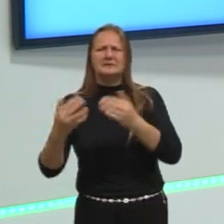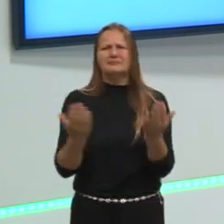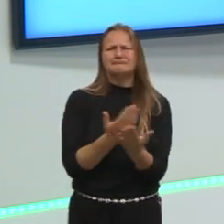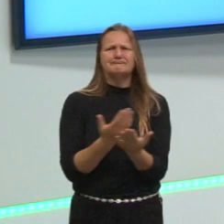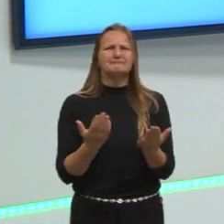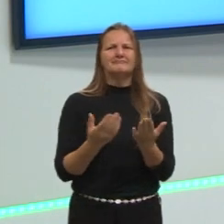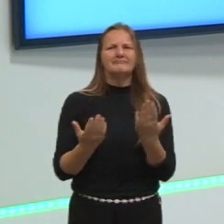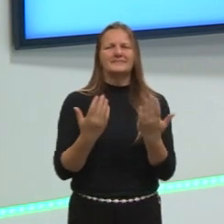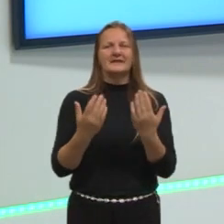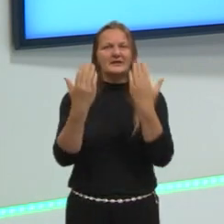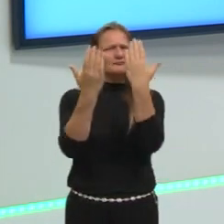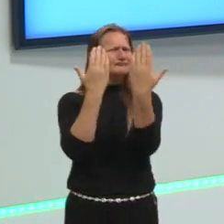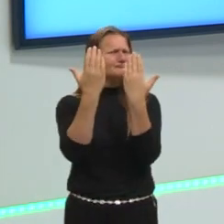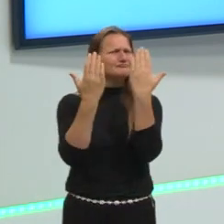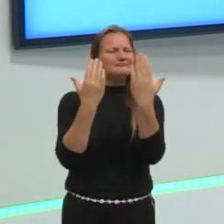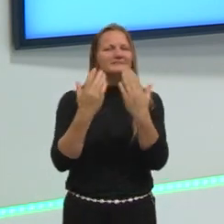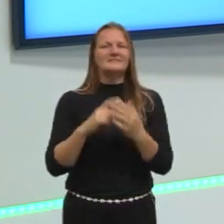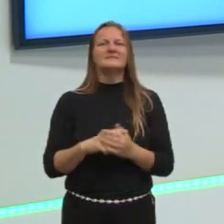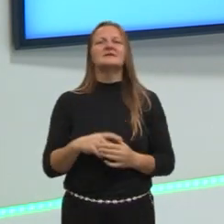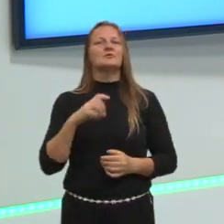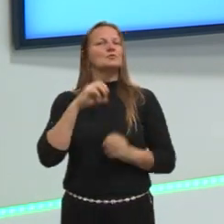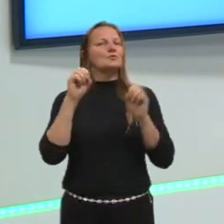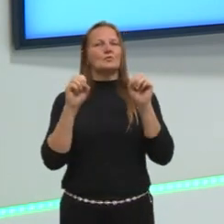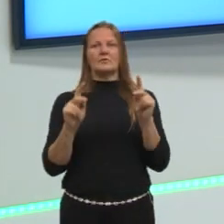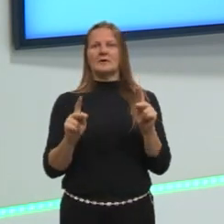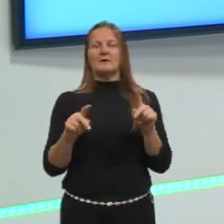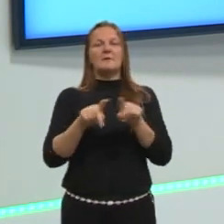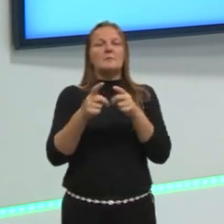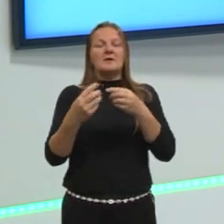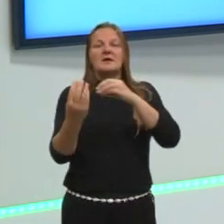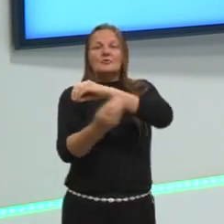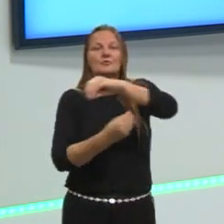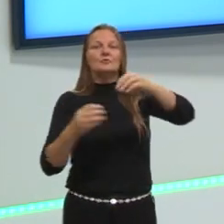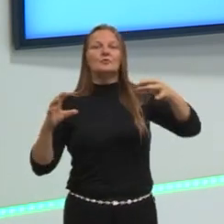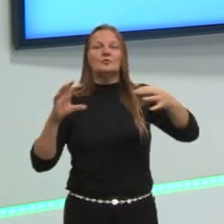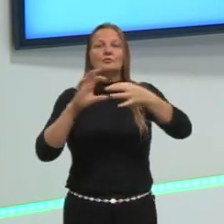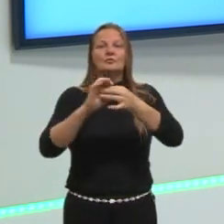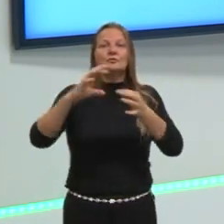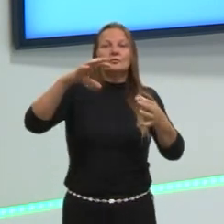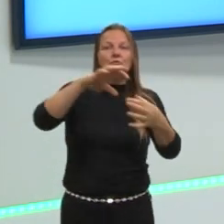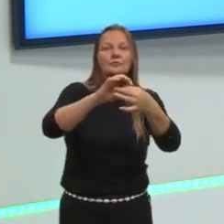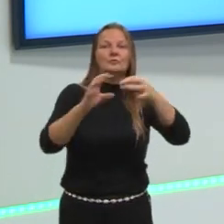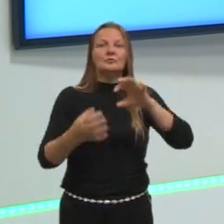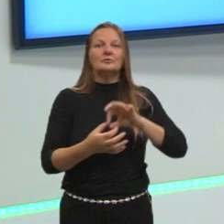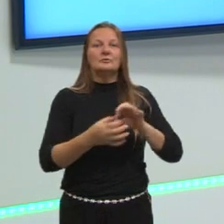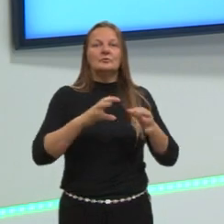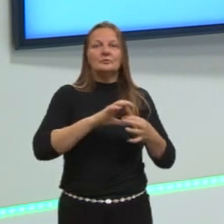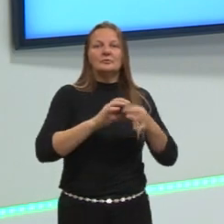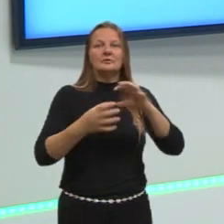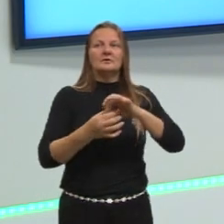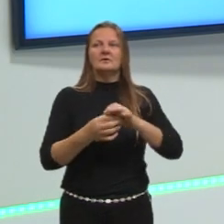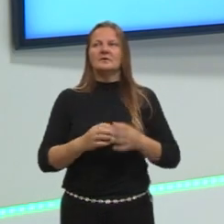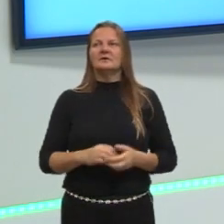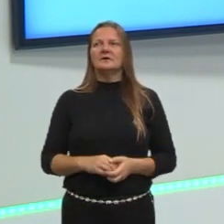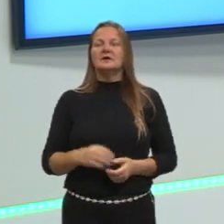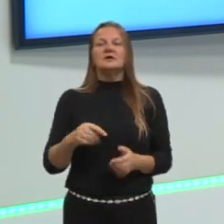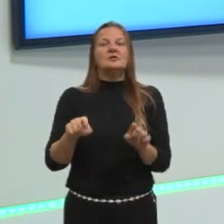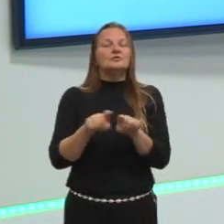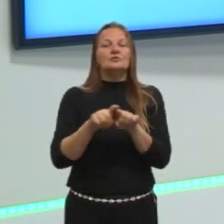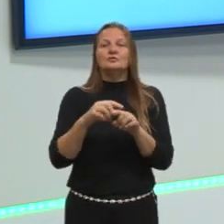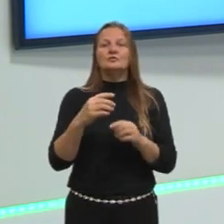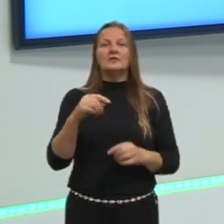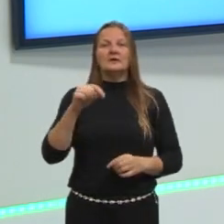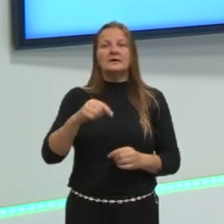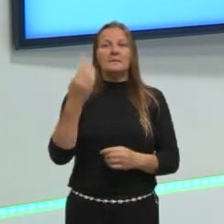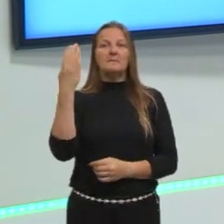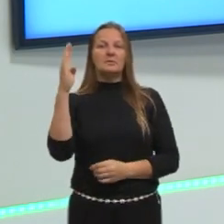sabe se é química. E está tudo bem, porque está tudo interligado no mundo mesmo. No mundo, na natureza, tu não vê. Ah, isso aqui é